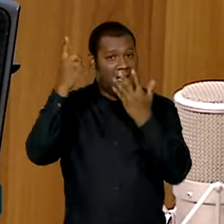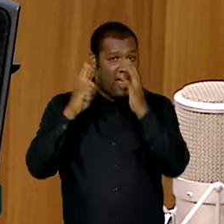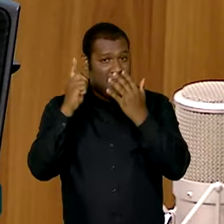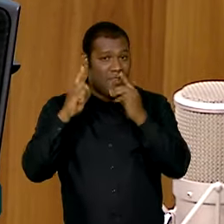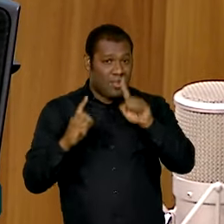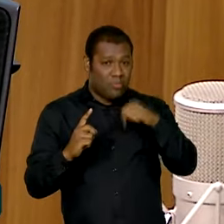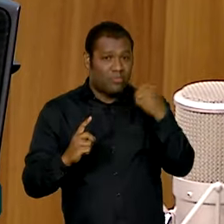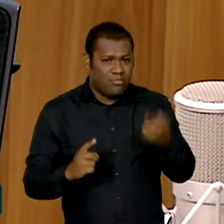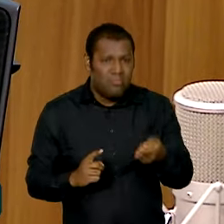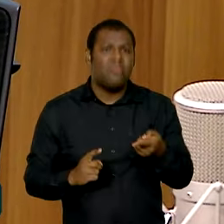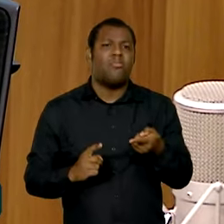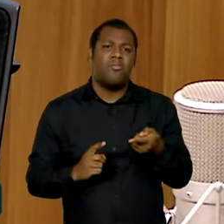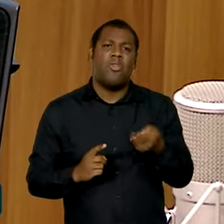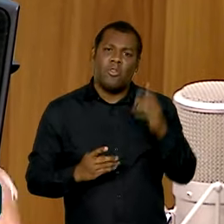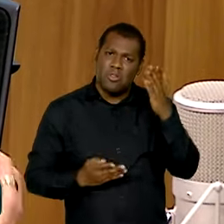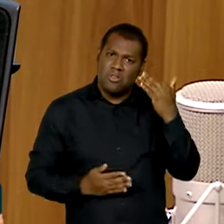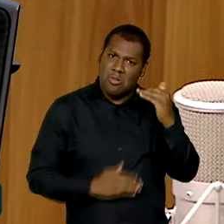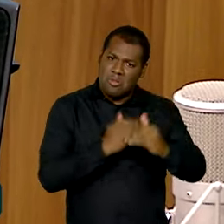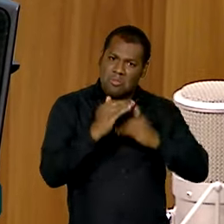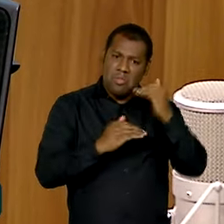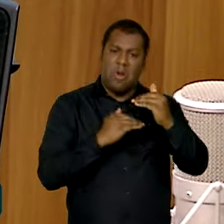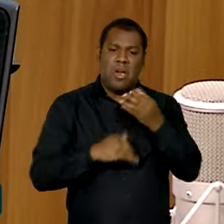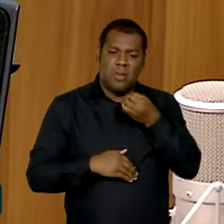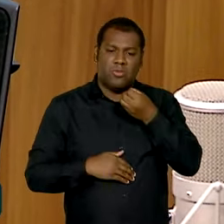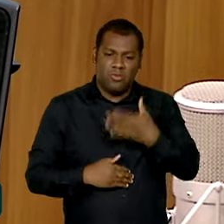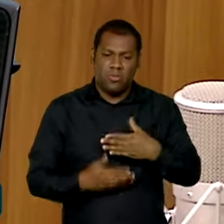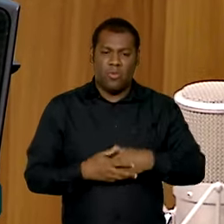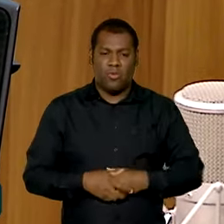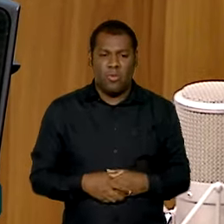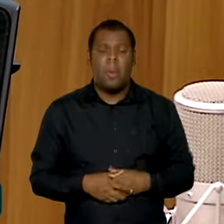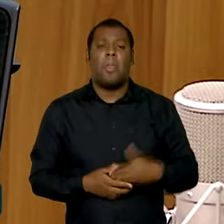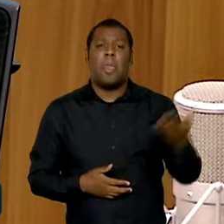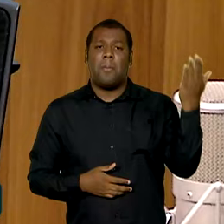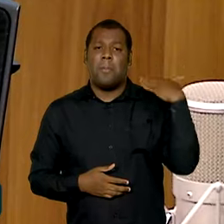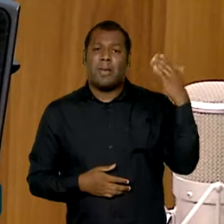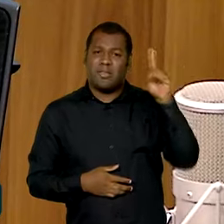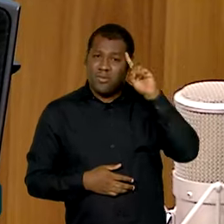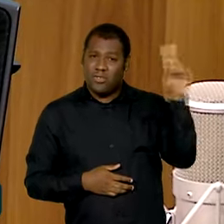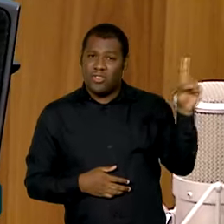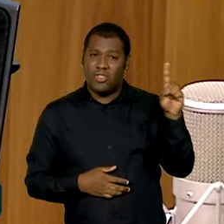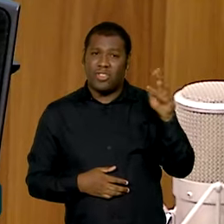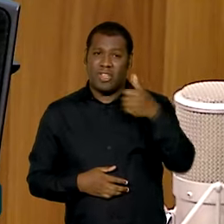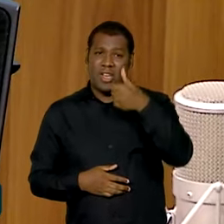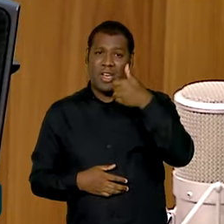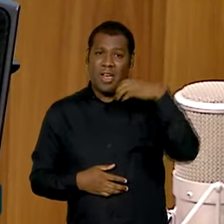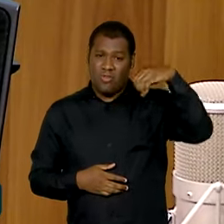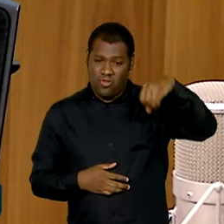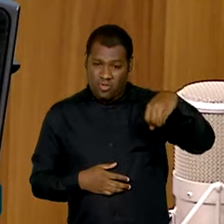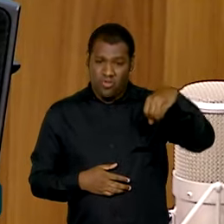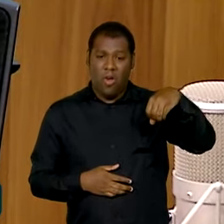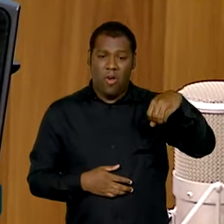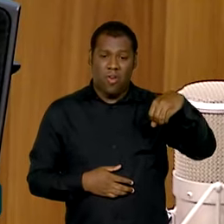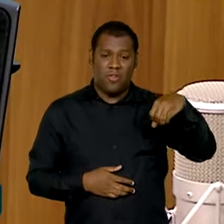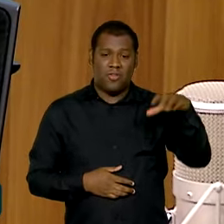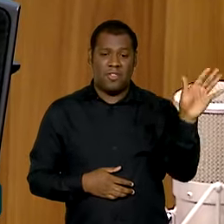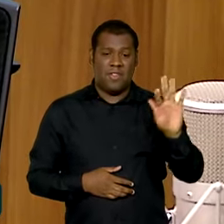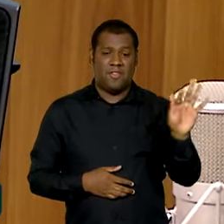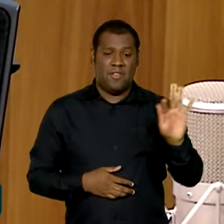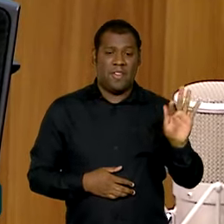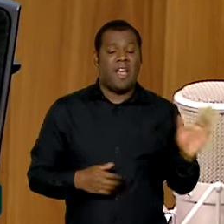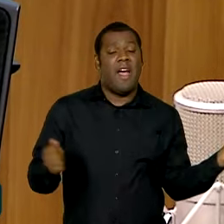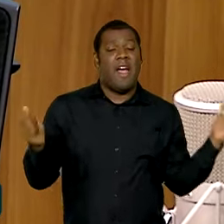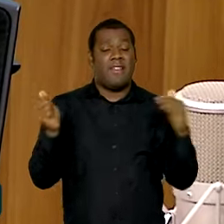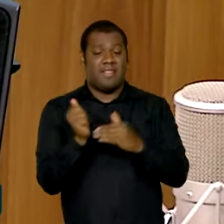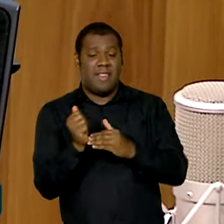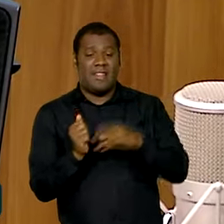significativo. Quando a gente compara o resultado desses dias, do dia 9 até a